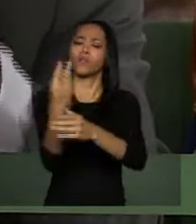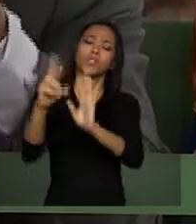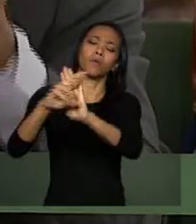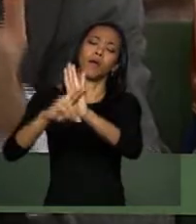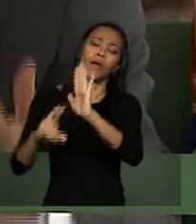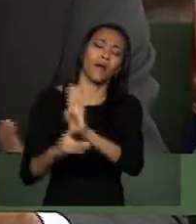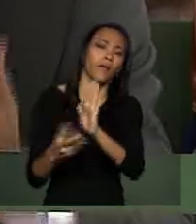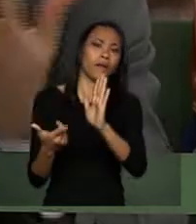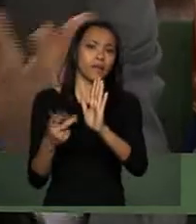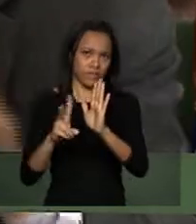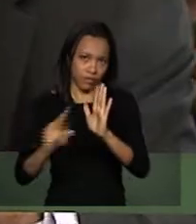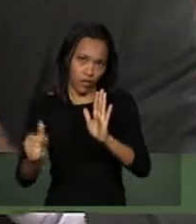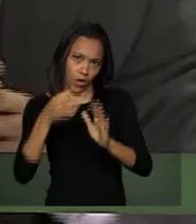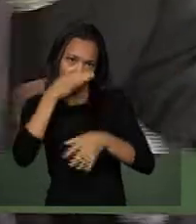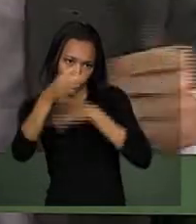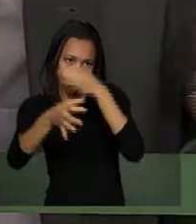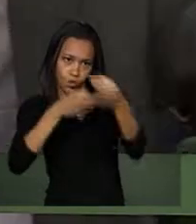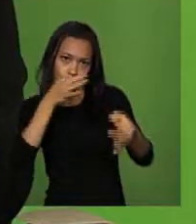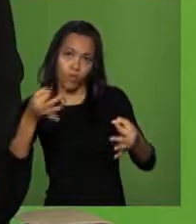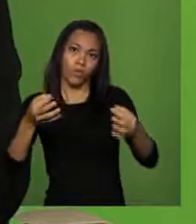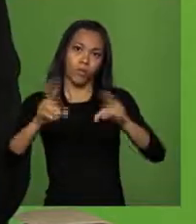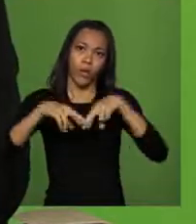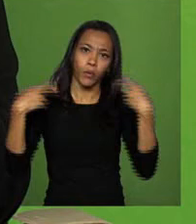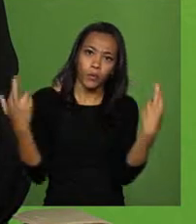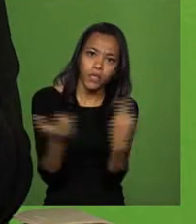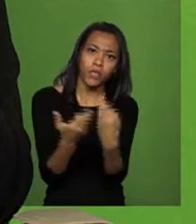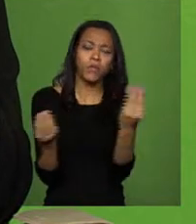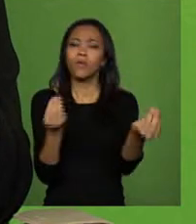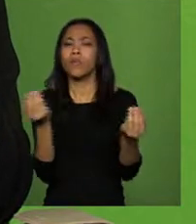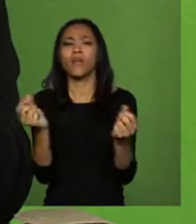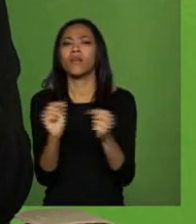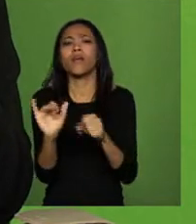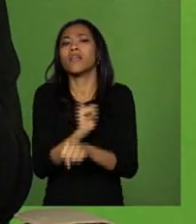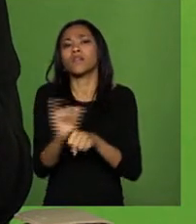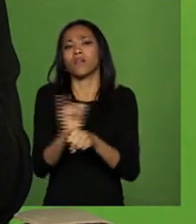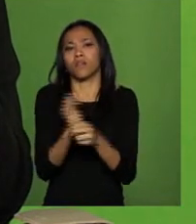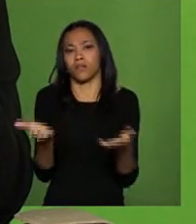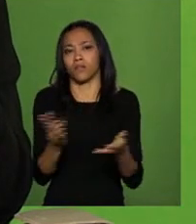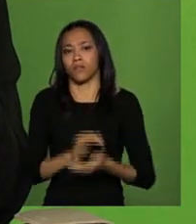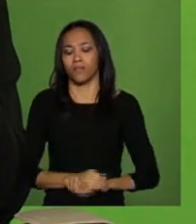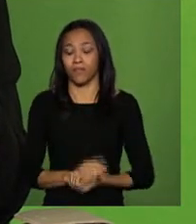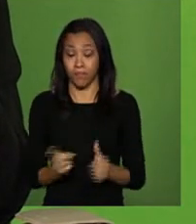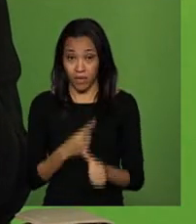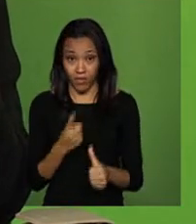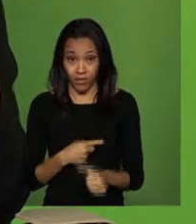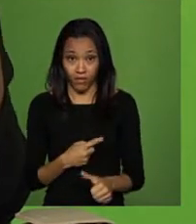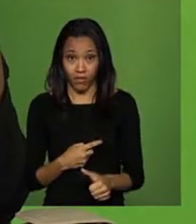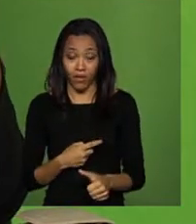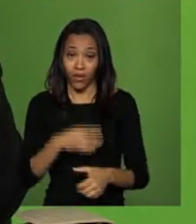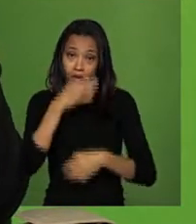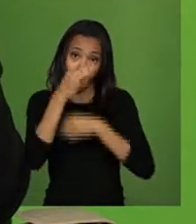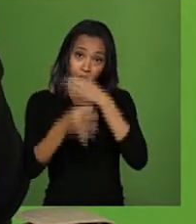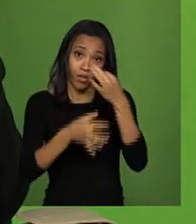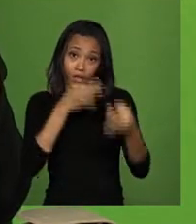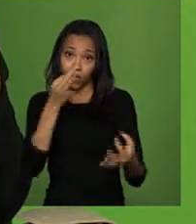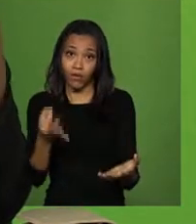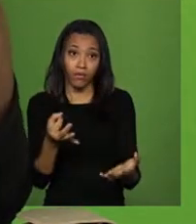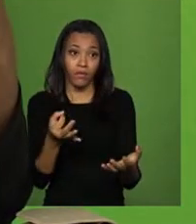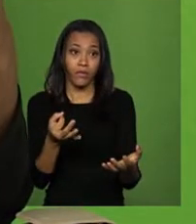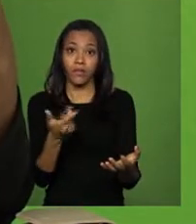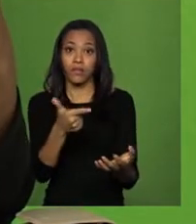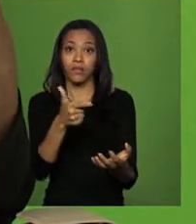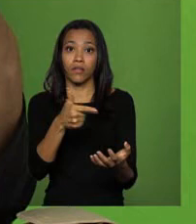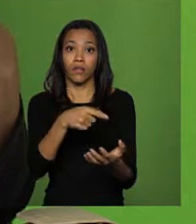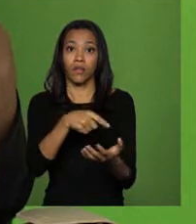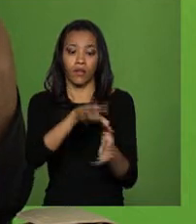procedimento formal de consulta, etc.? Bom, primeiro, gente não faz consulta informal. Como é que foi feita a lei? É um